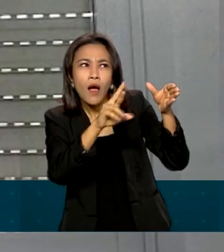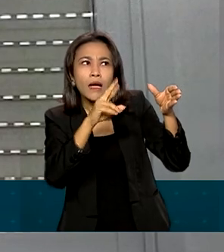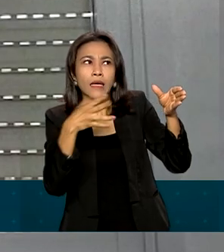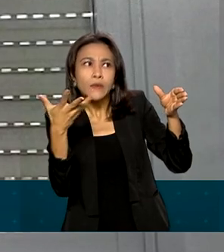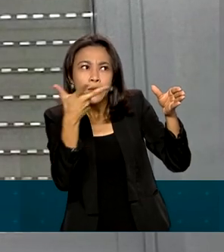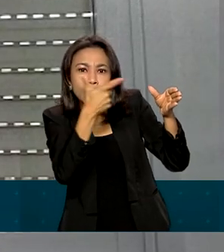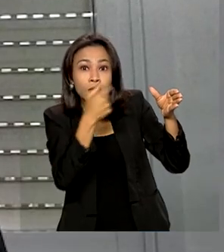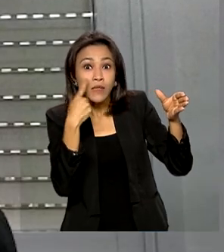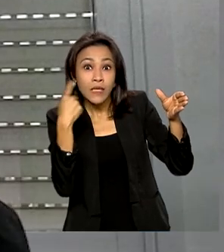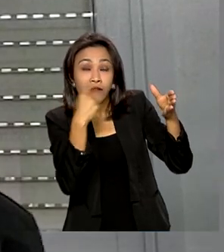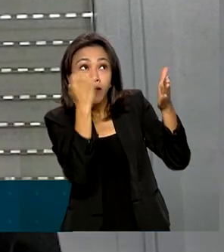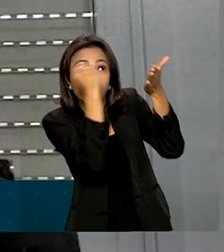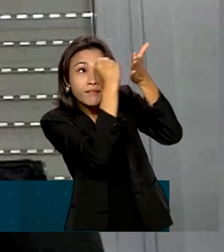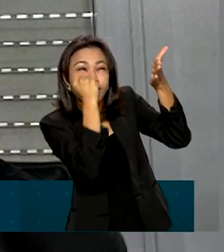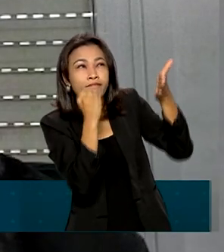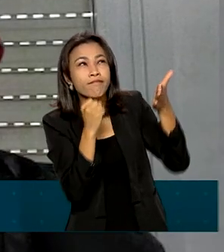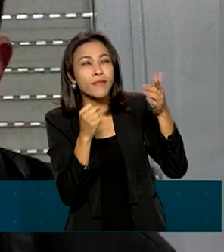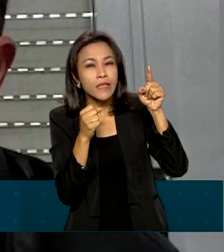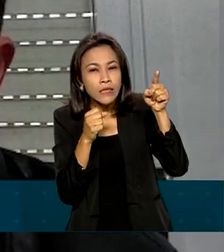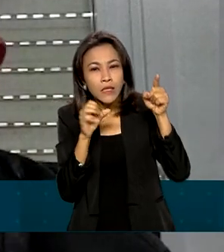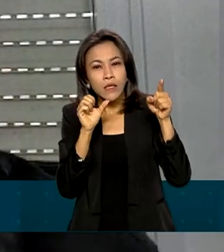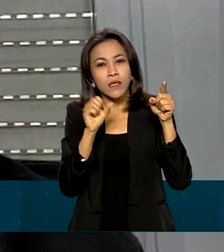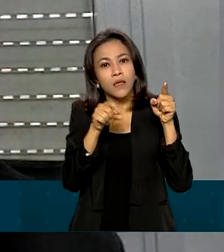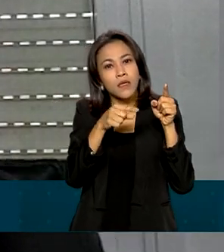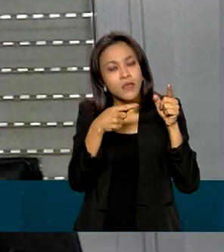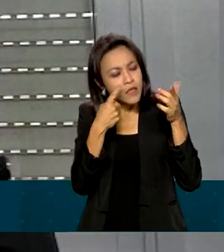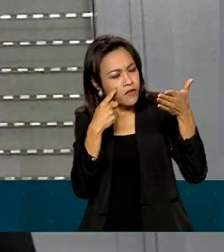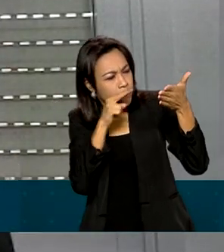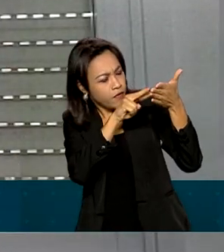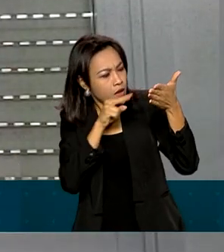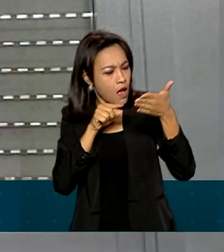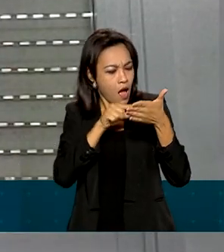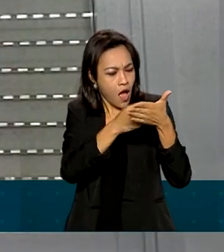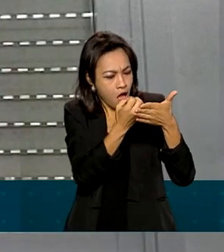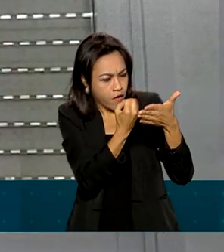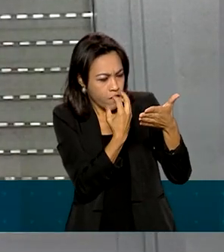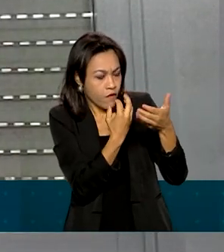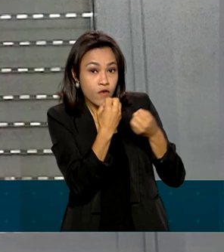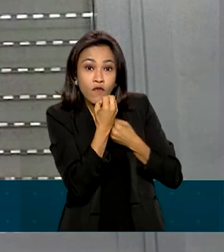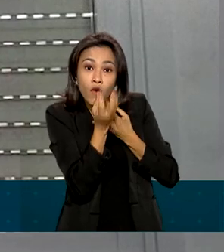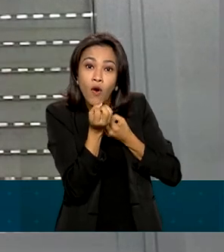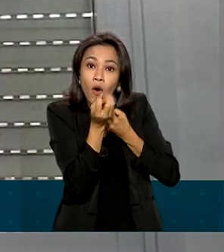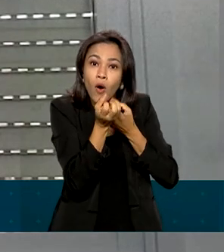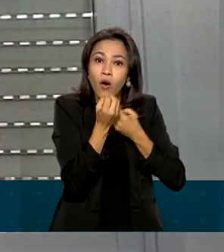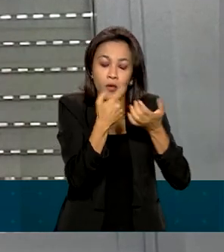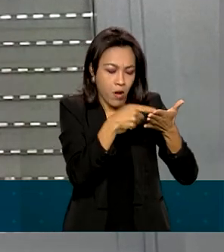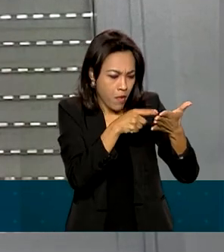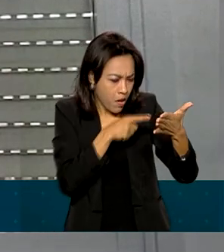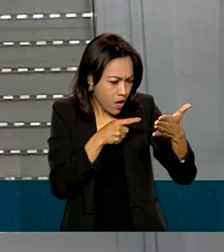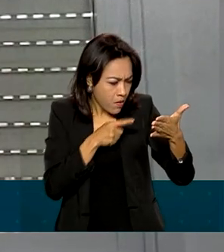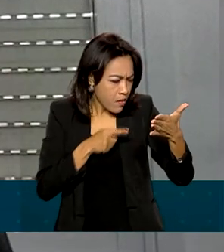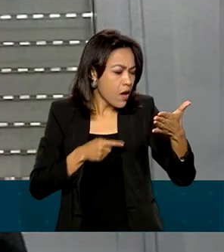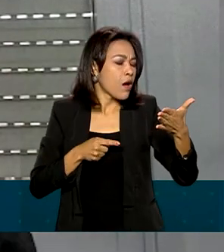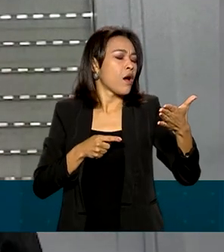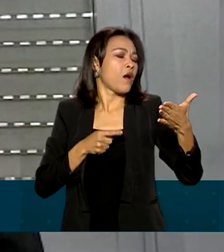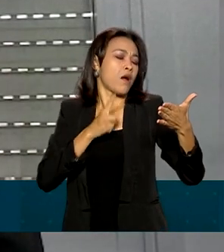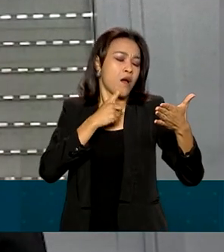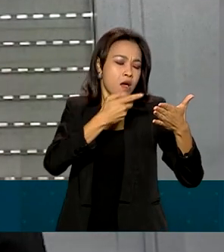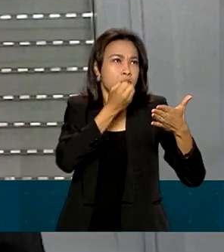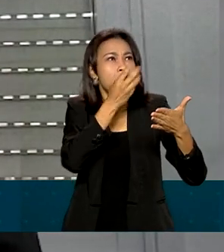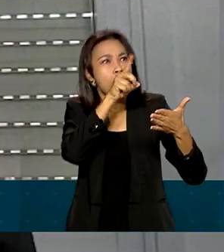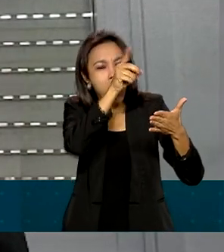etiqueta do Programa Brasileiro de Etiquetagem, que permite informar, que informa o consumidor e permite o